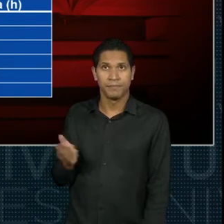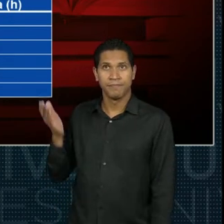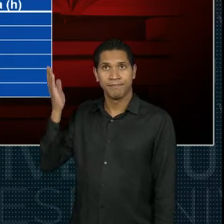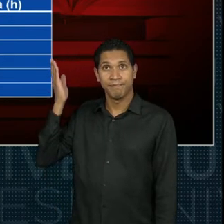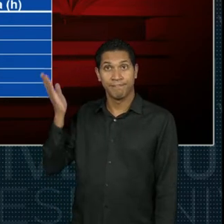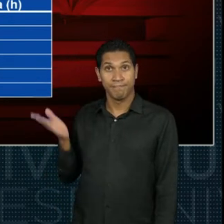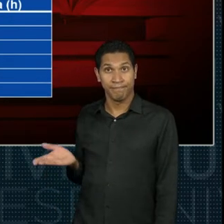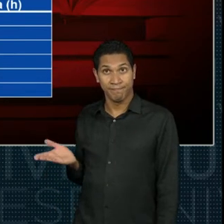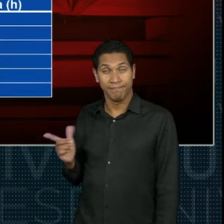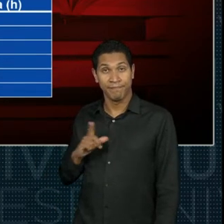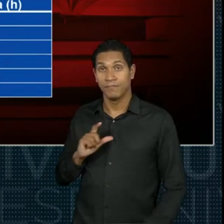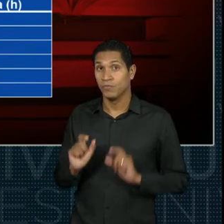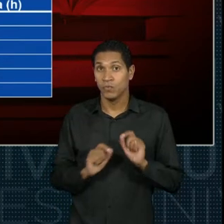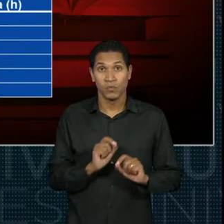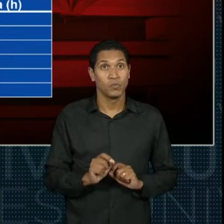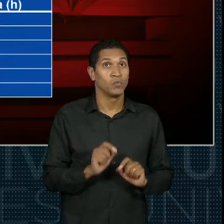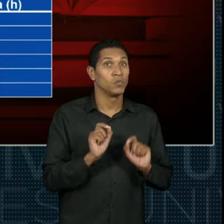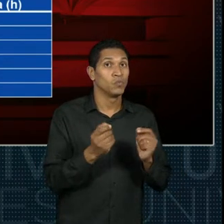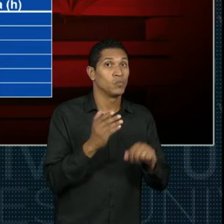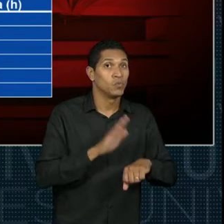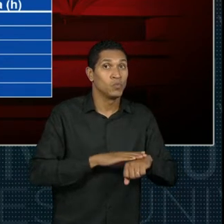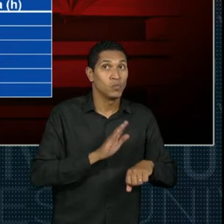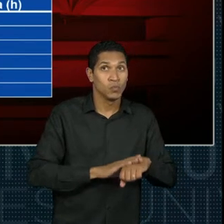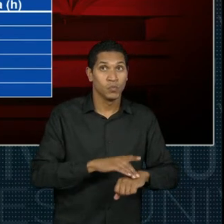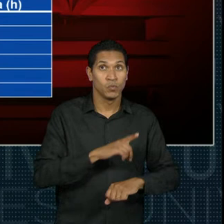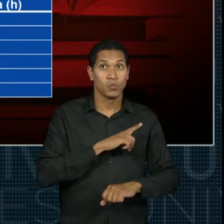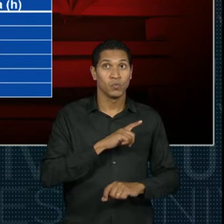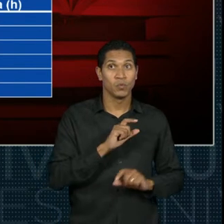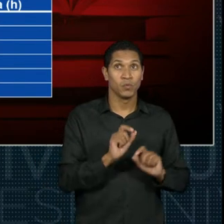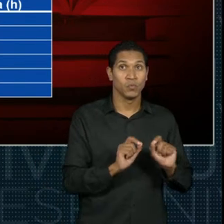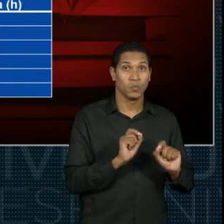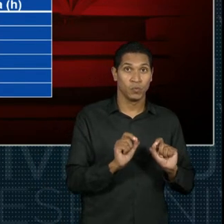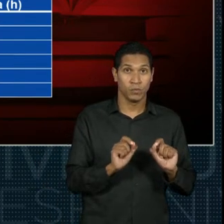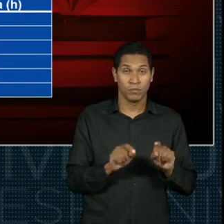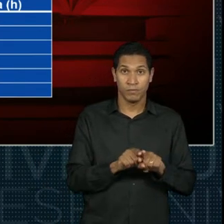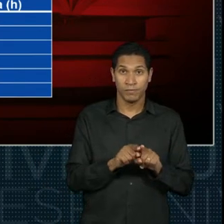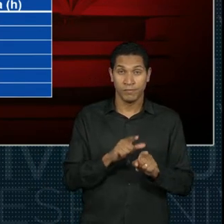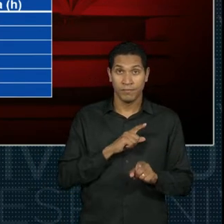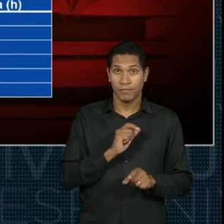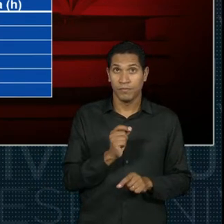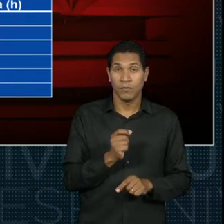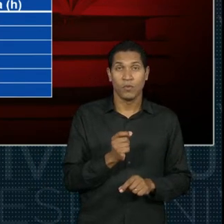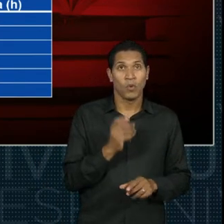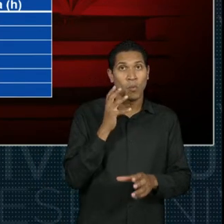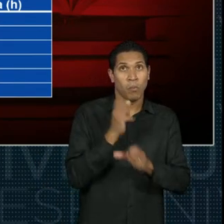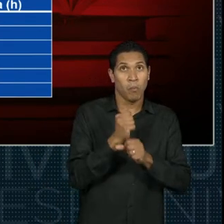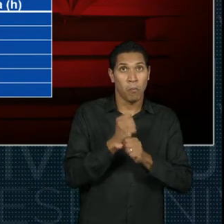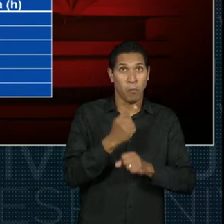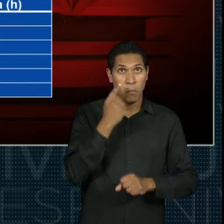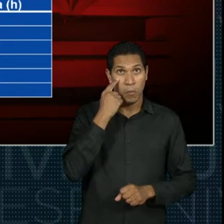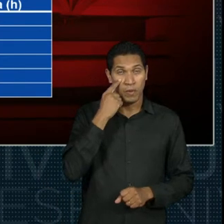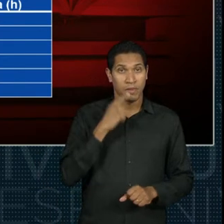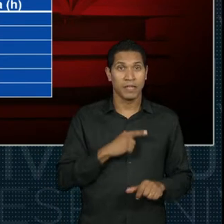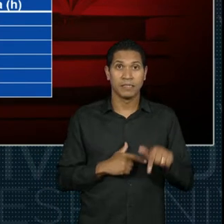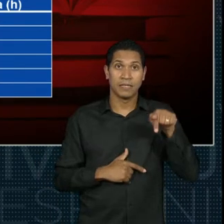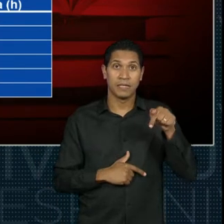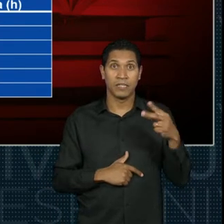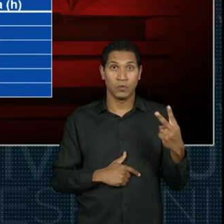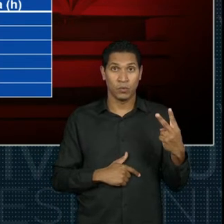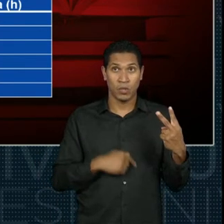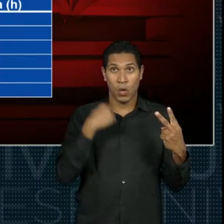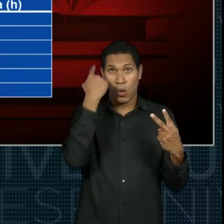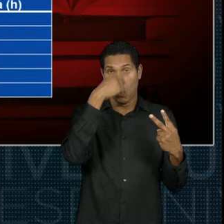certificados e eu tenho aqui o certificado com uma carga horária bruta de 72 horas.